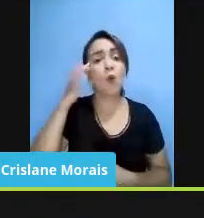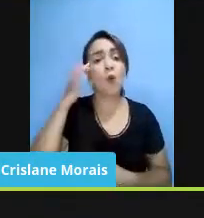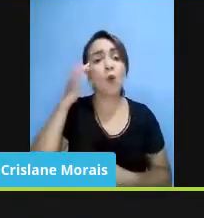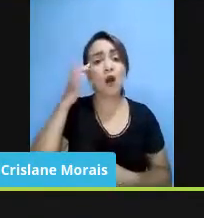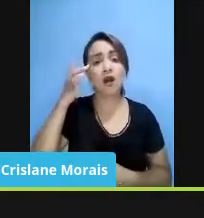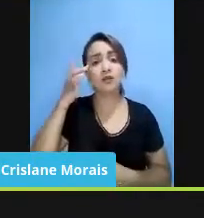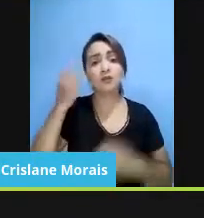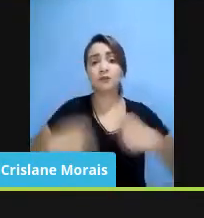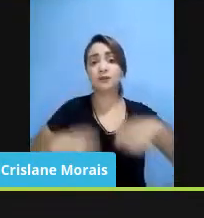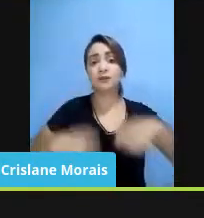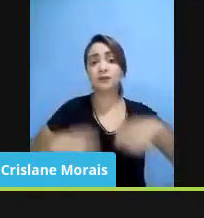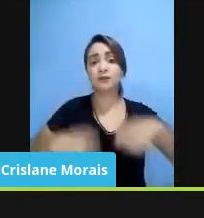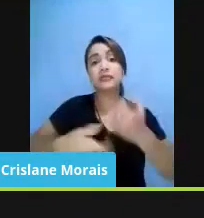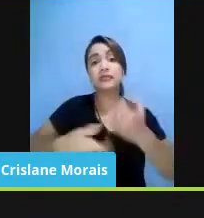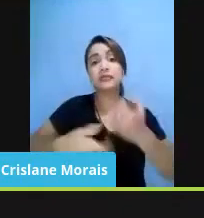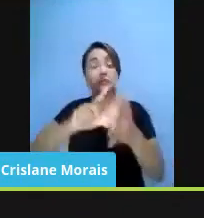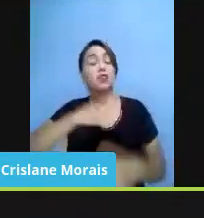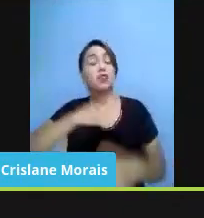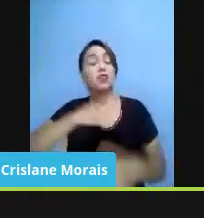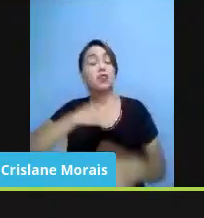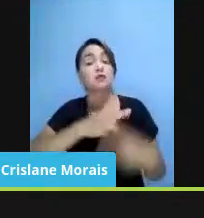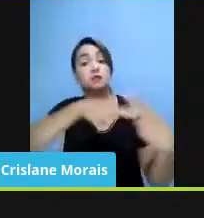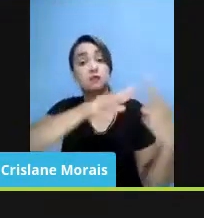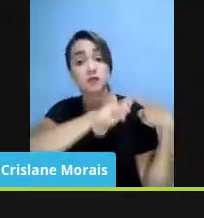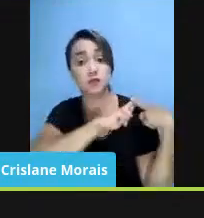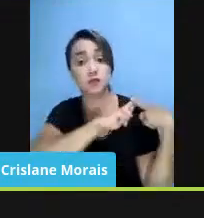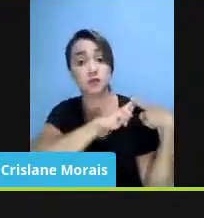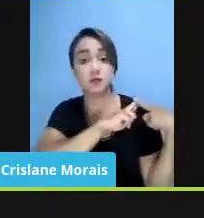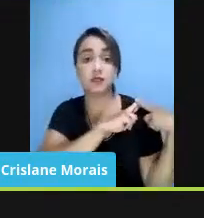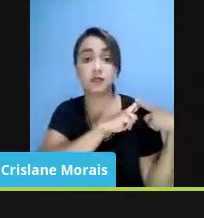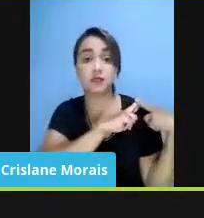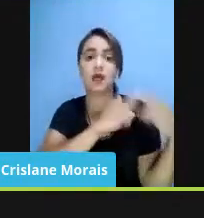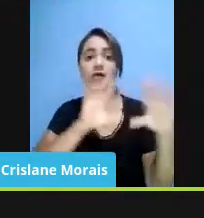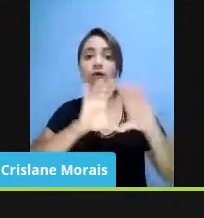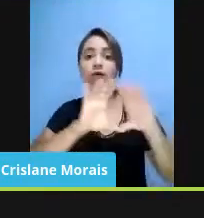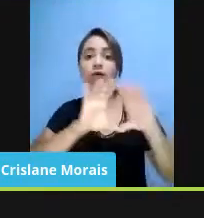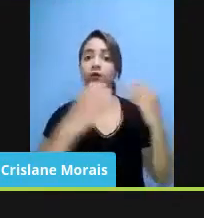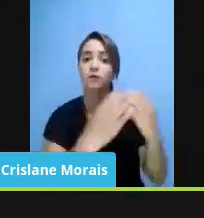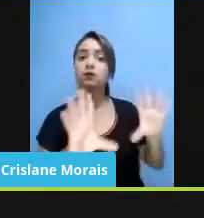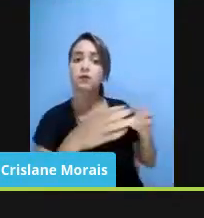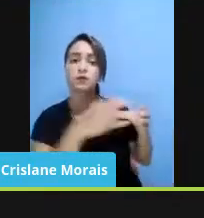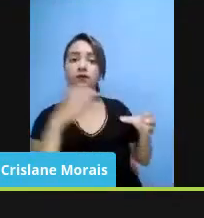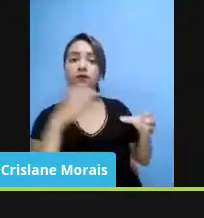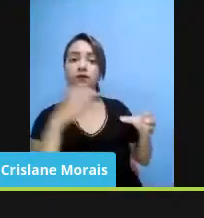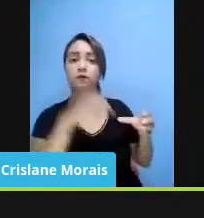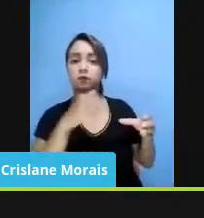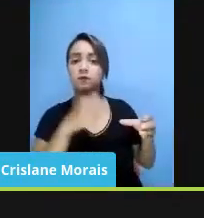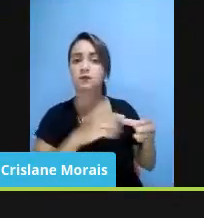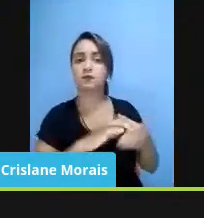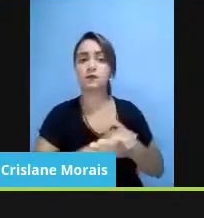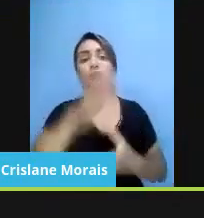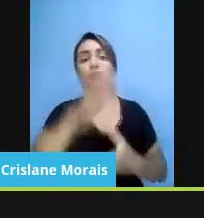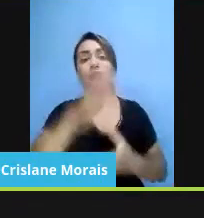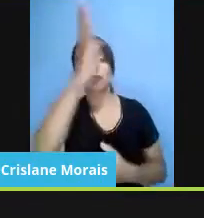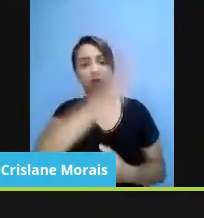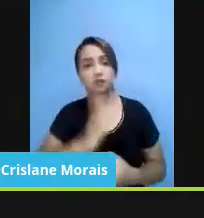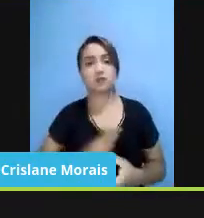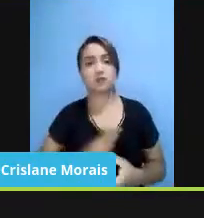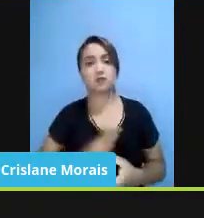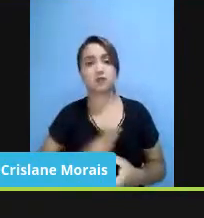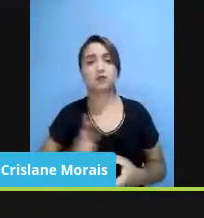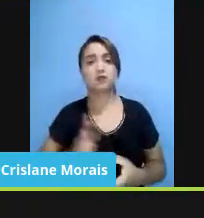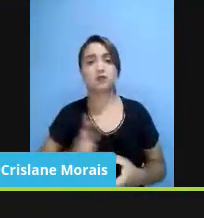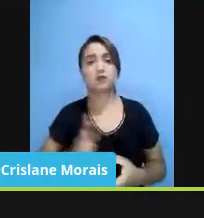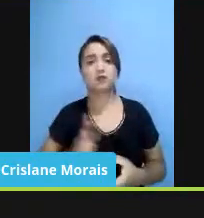Eu acho que tem que ter uma responsabilidade pelo Conselho Nacional de Educação, se for o caso de